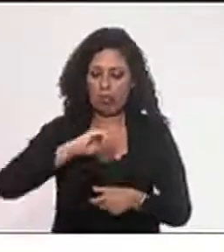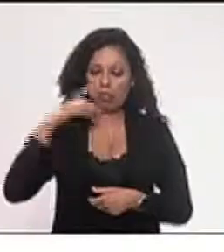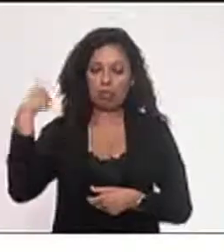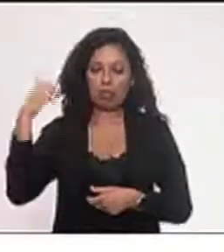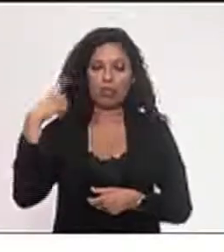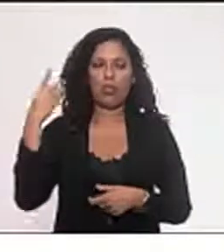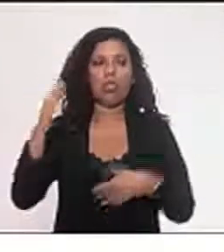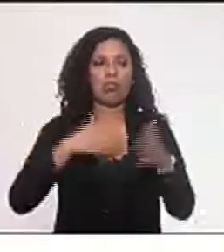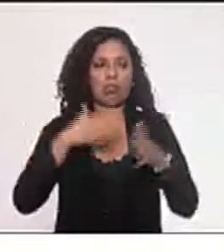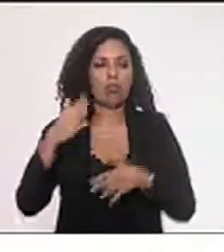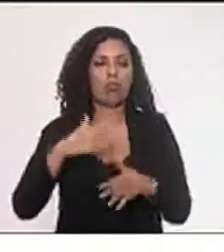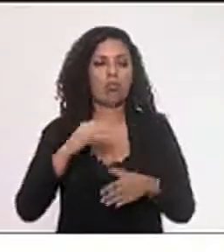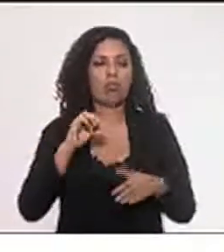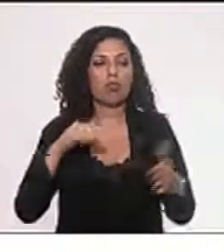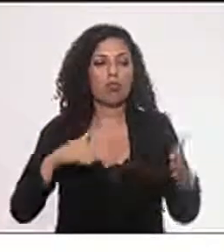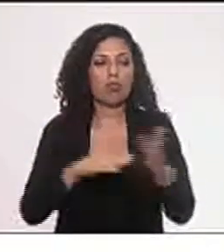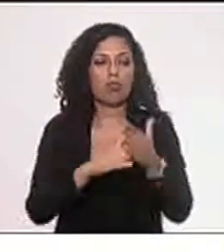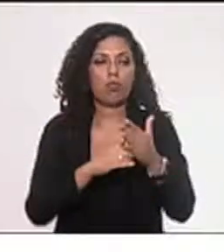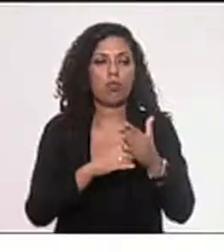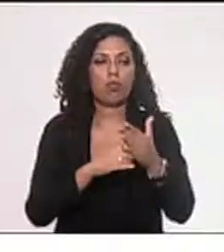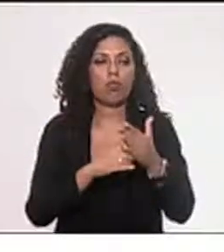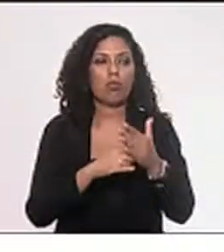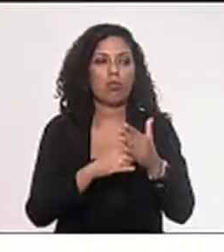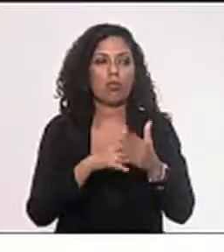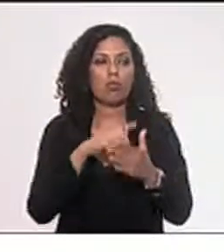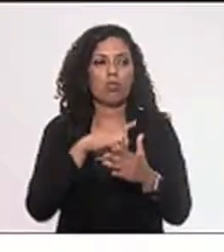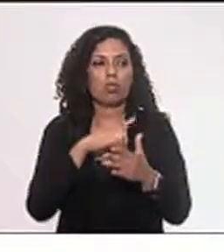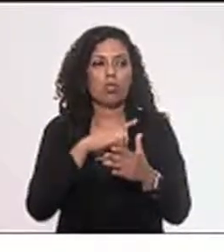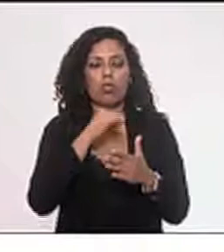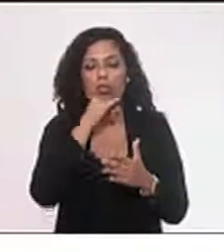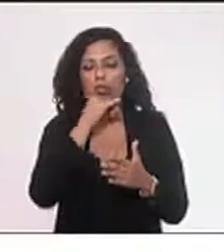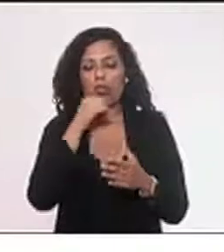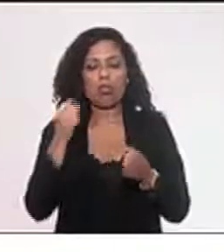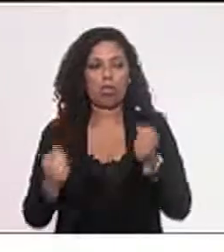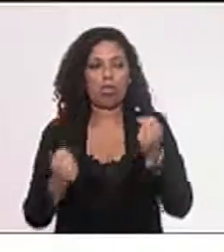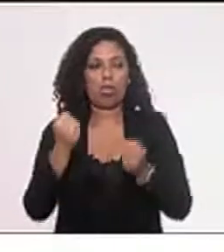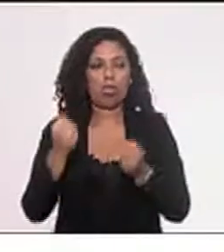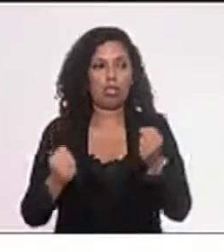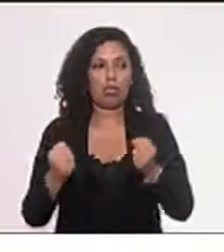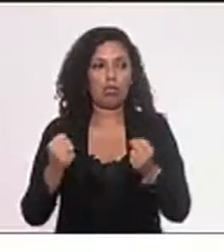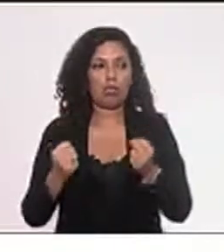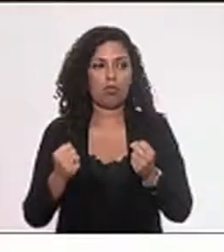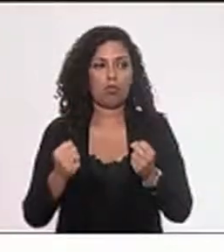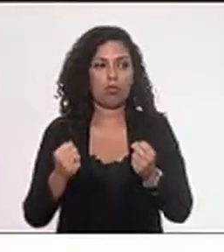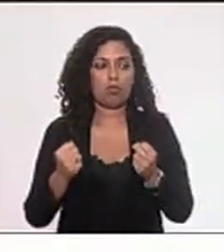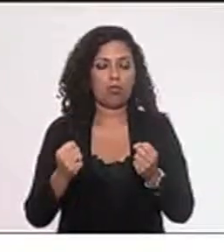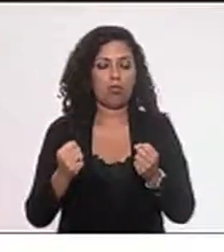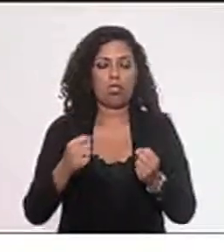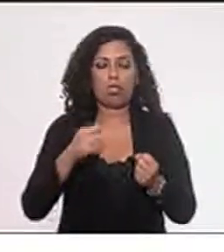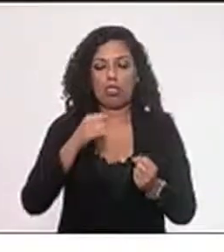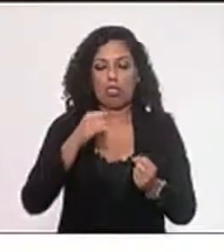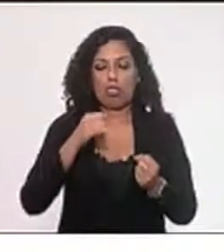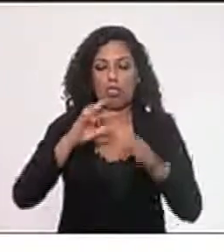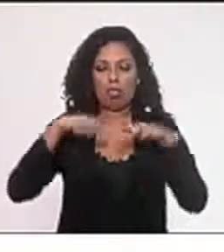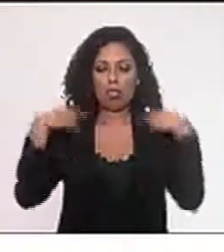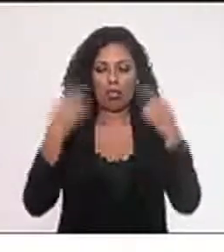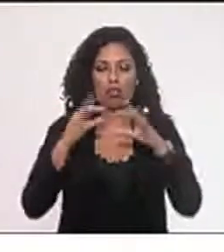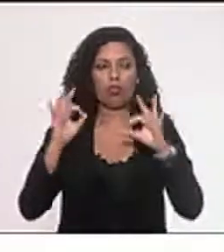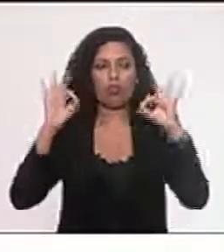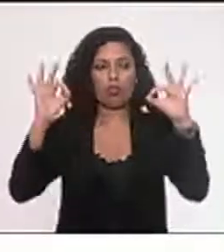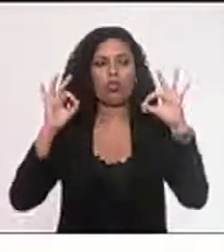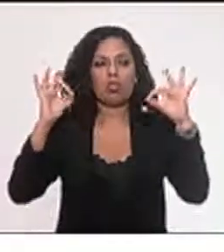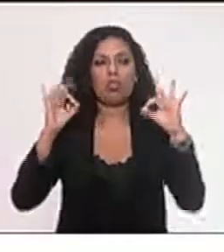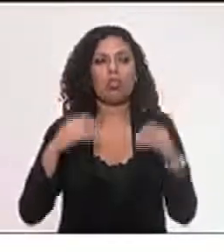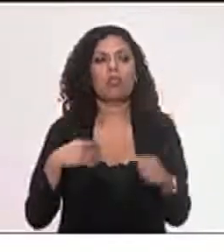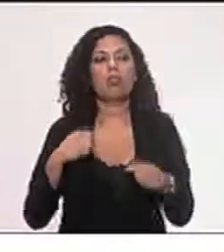vezes, é barrado até com o seu carro numa solenidade, que você mesmo foi convidado, e aí você tem que ficar ali